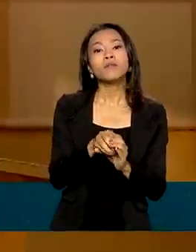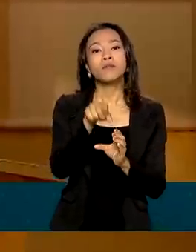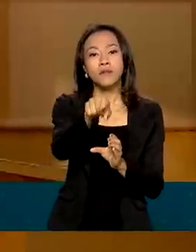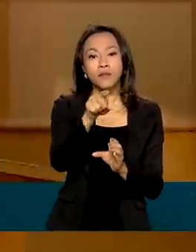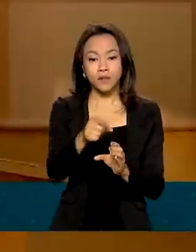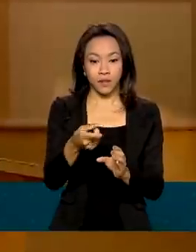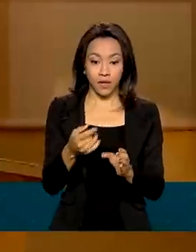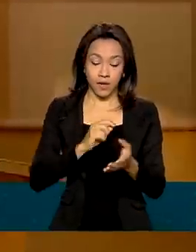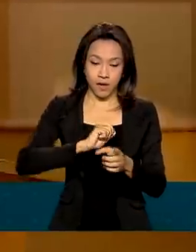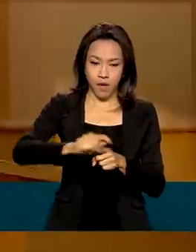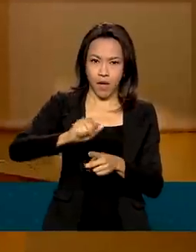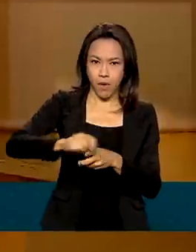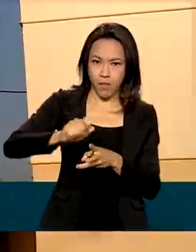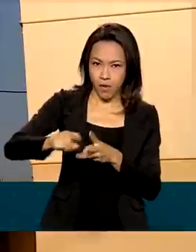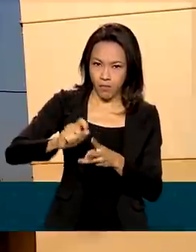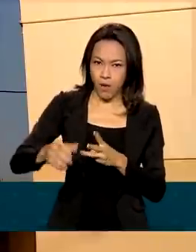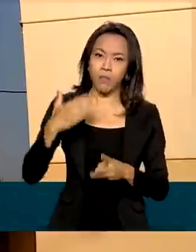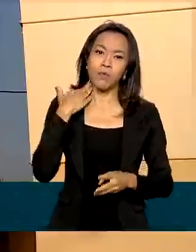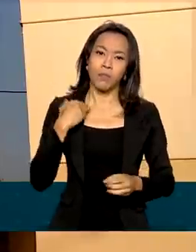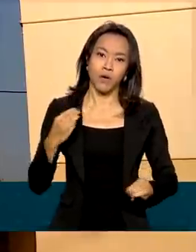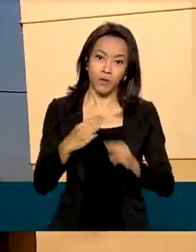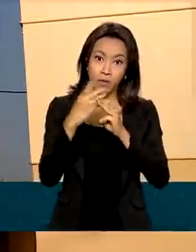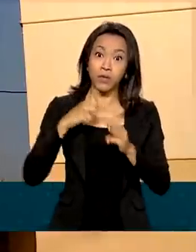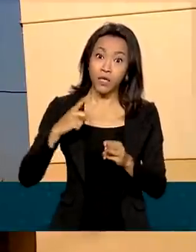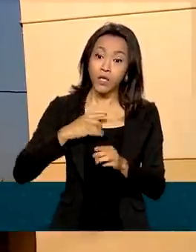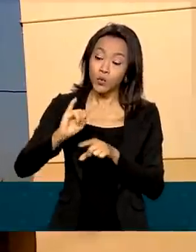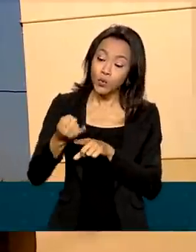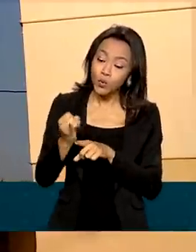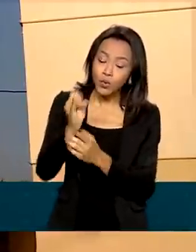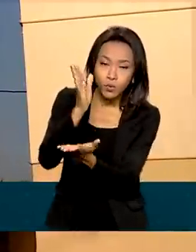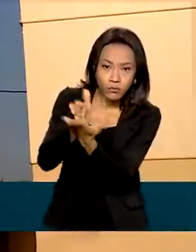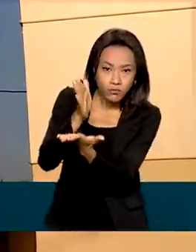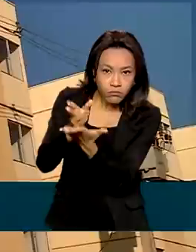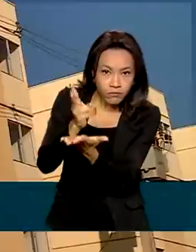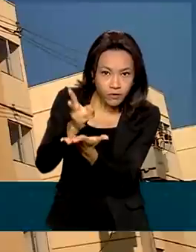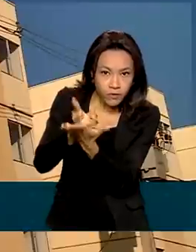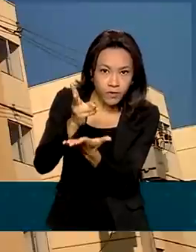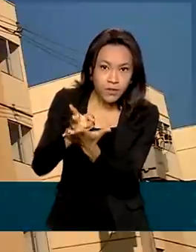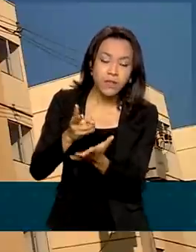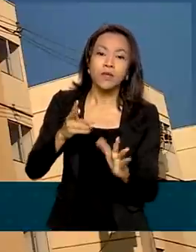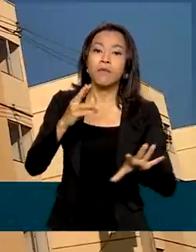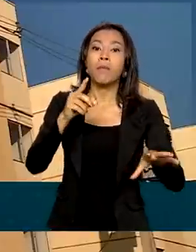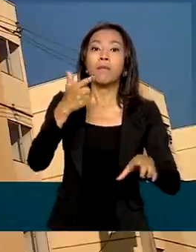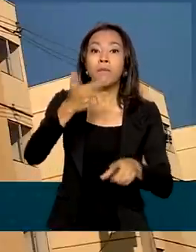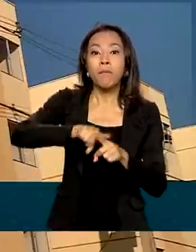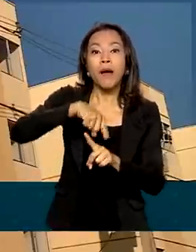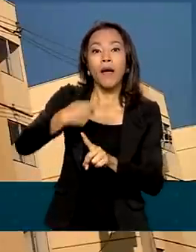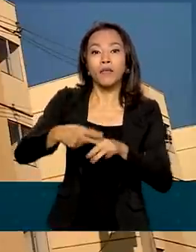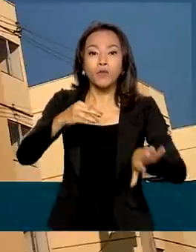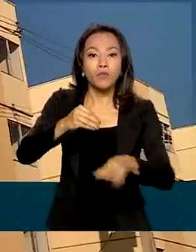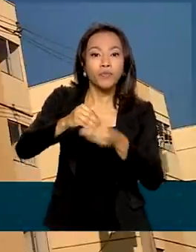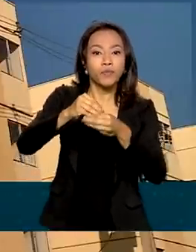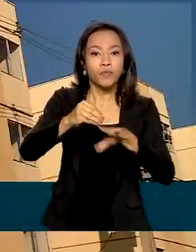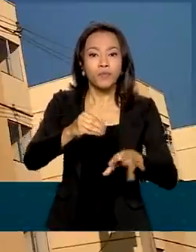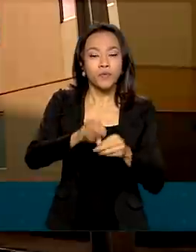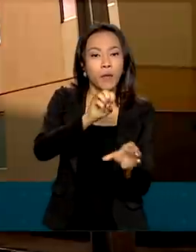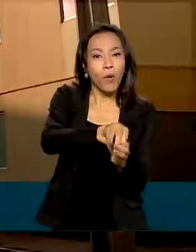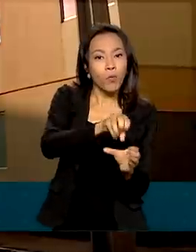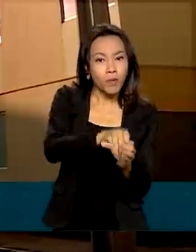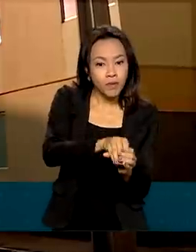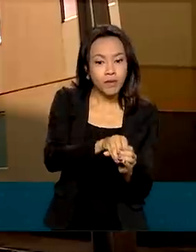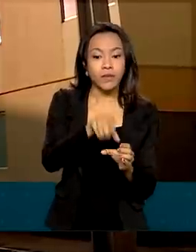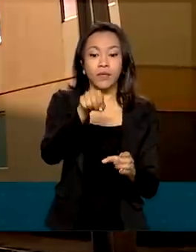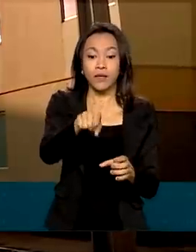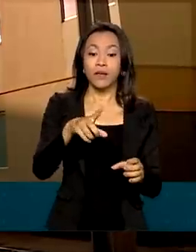paga de juros, uma taxa fixa, mais o rendimento da poupança. A Caixa anunciou redução nessa taxa fixa,